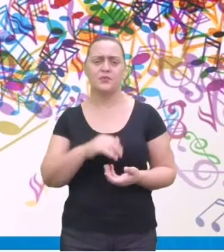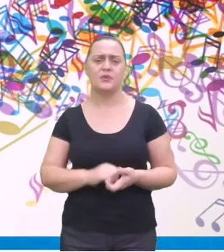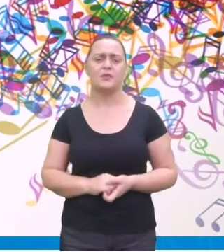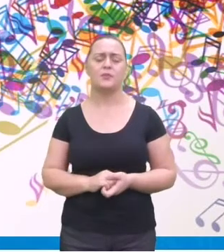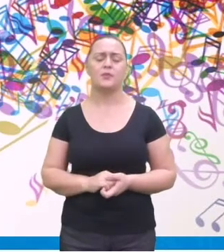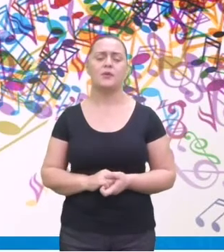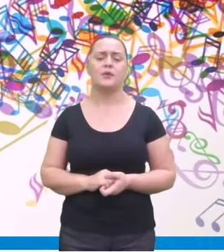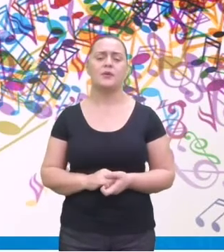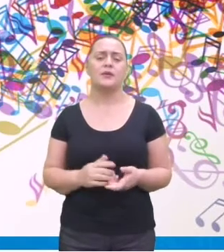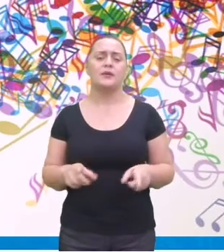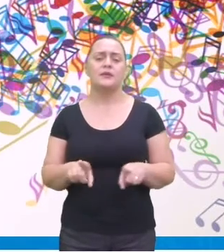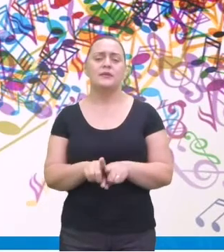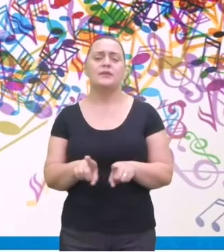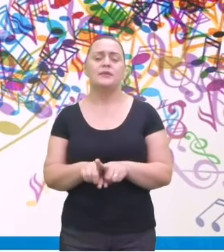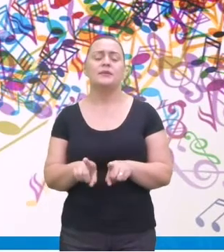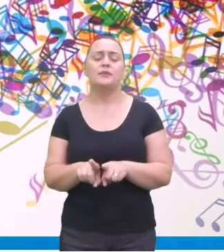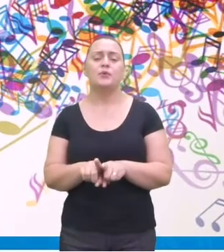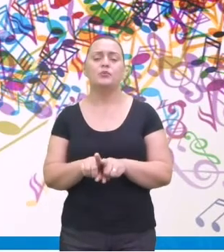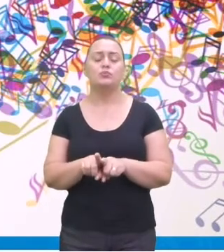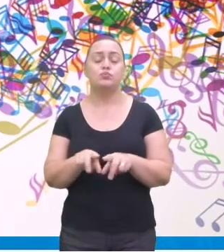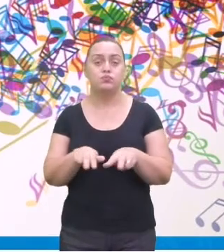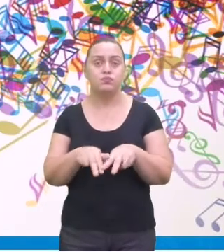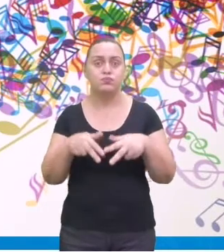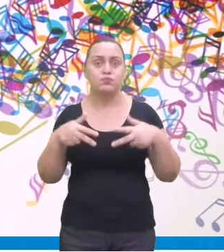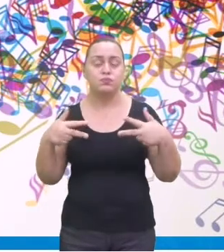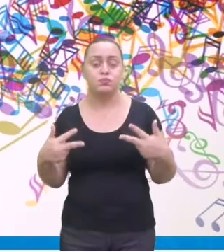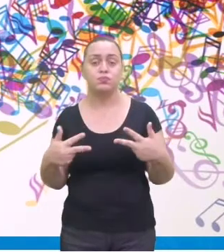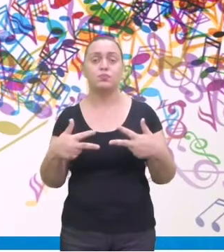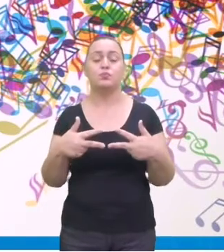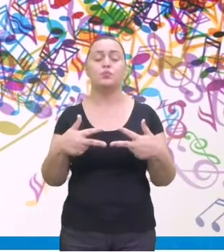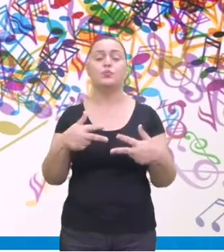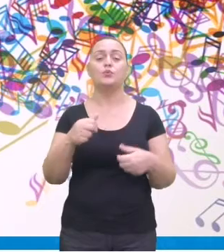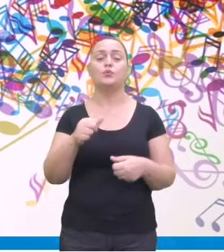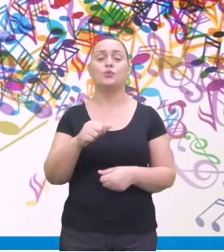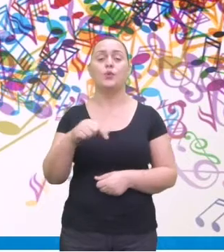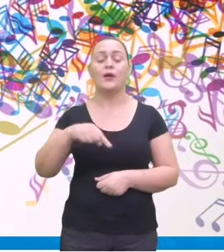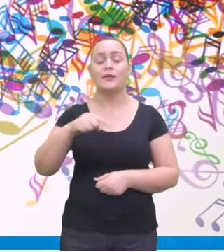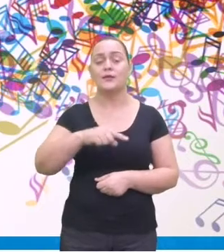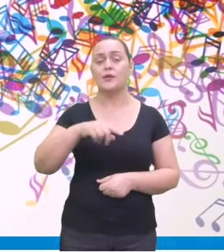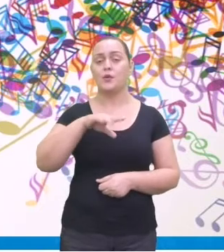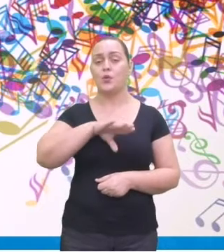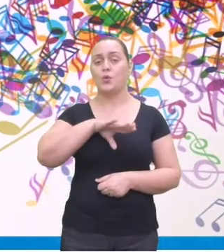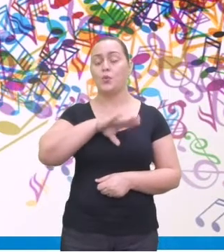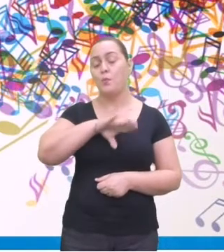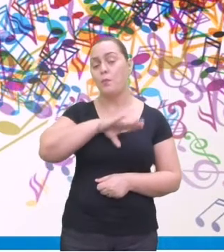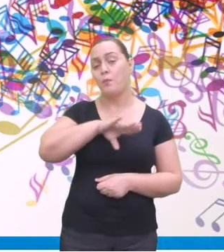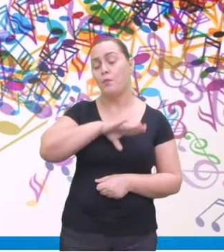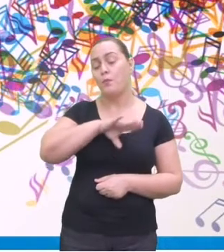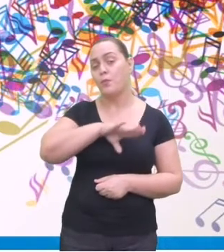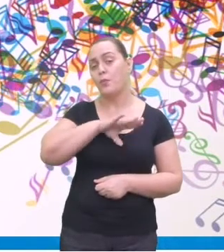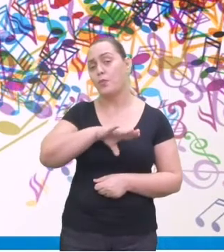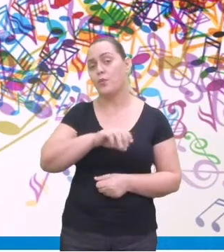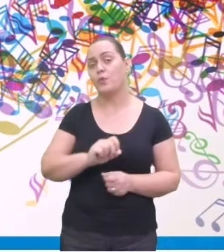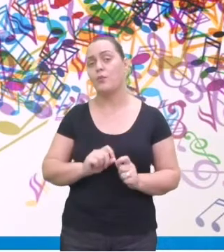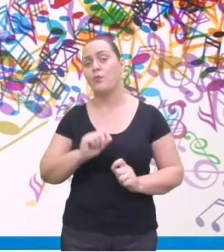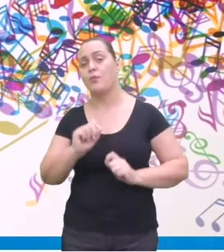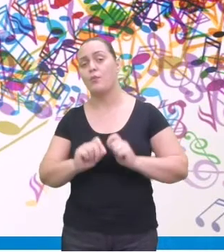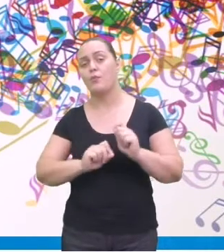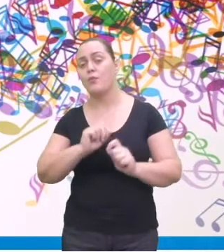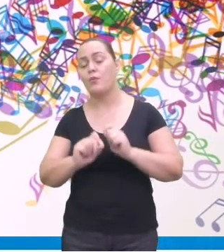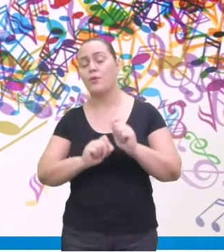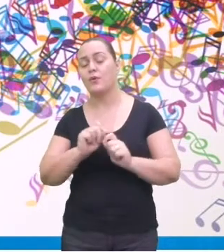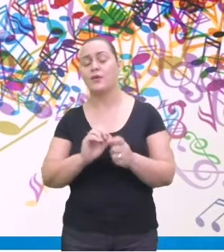de acordo com o novo dicionário Aurélio da língua portuguesa, vem do latim genus, siris,